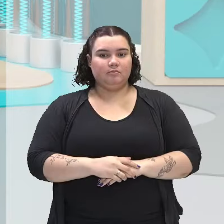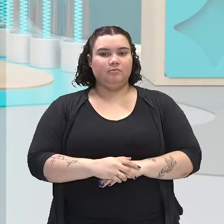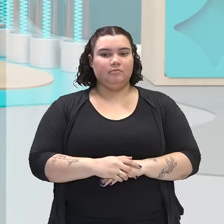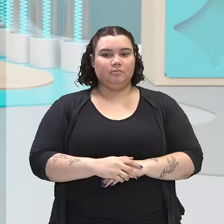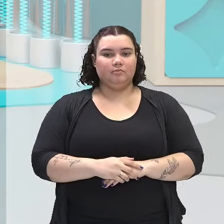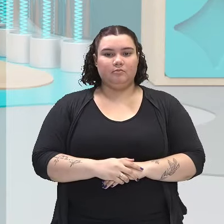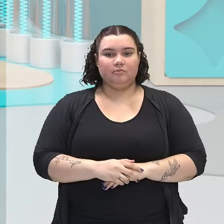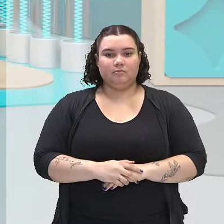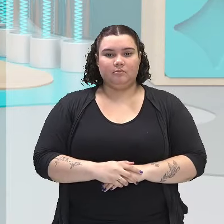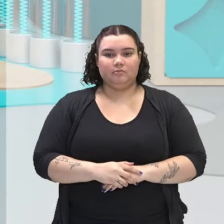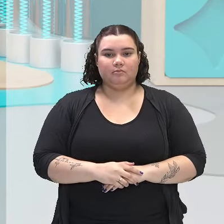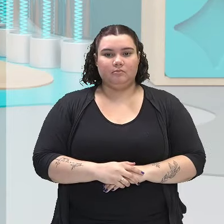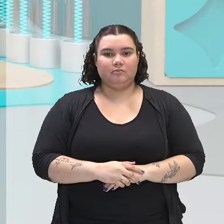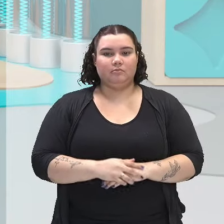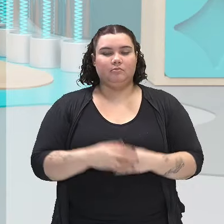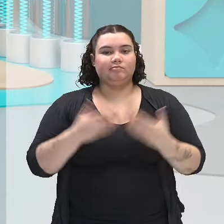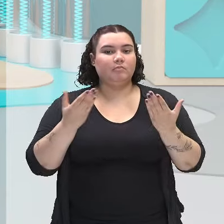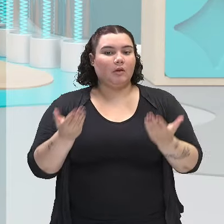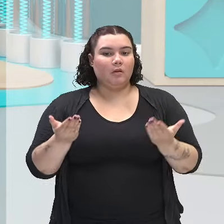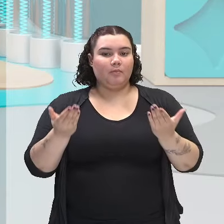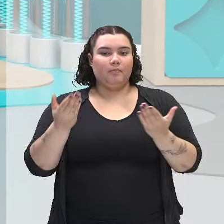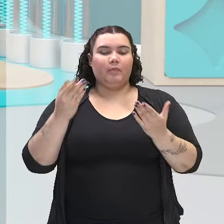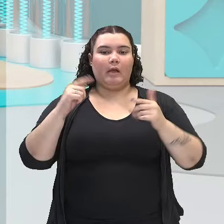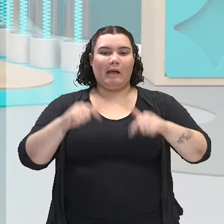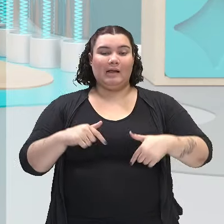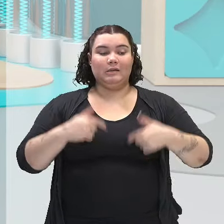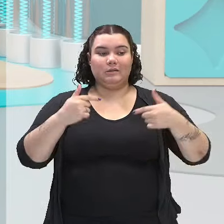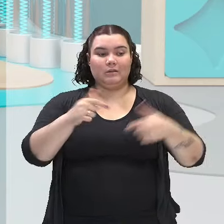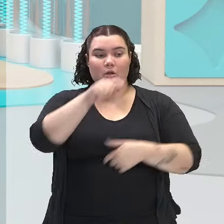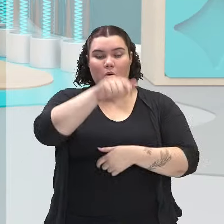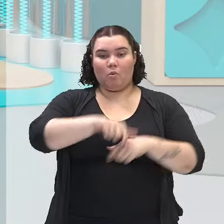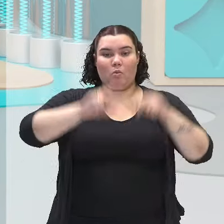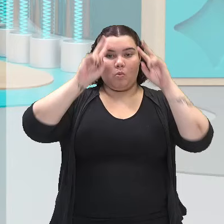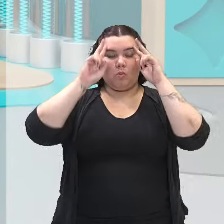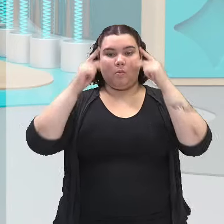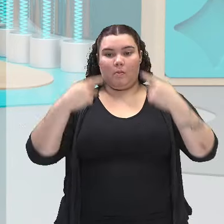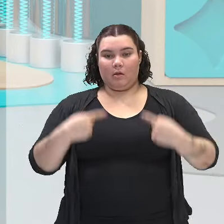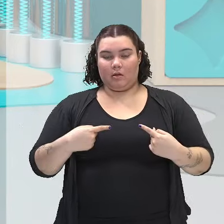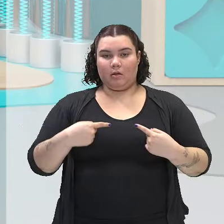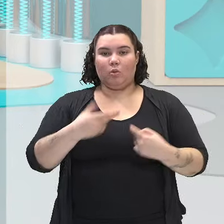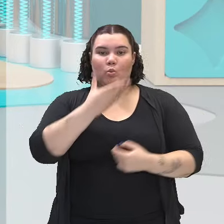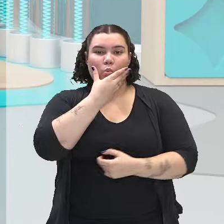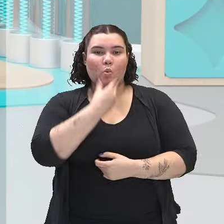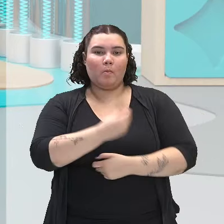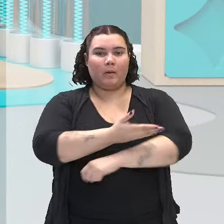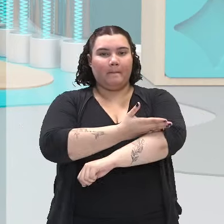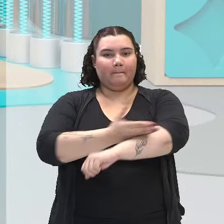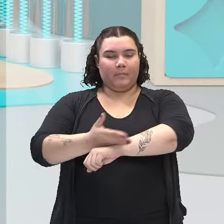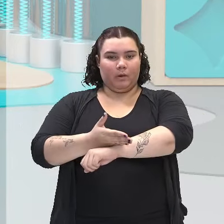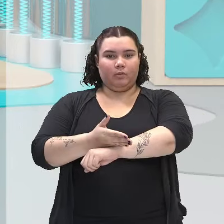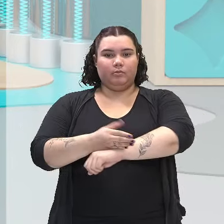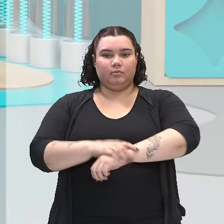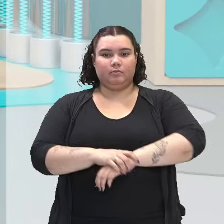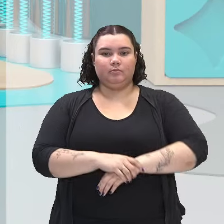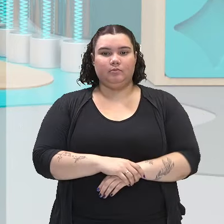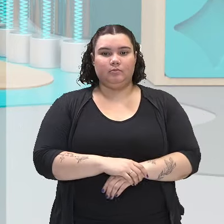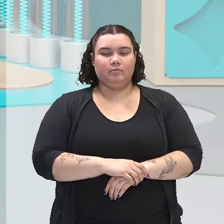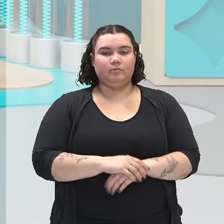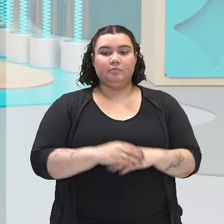pela ação humana do homem branco. Com isso, essa voz